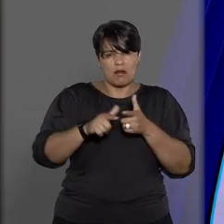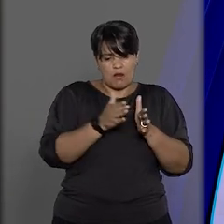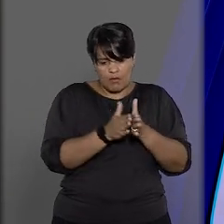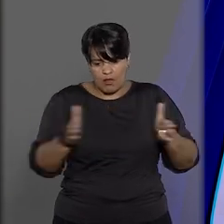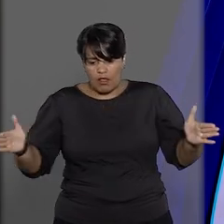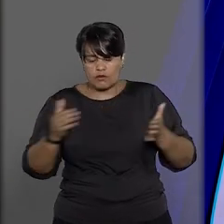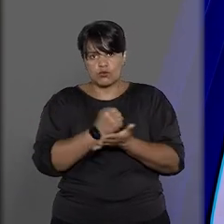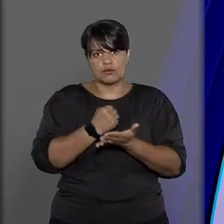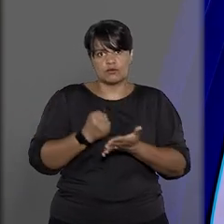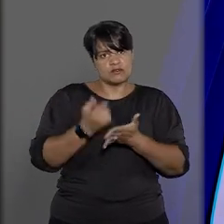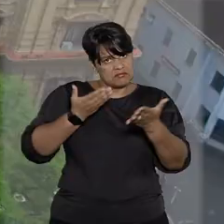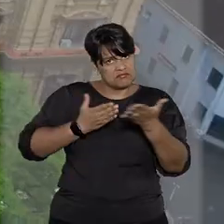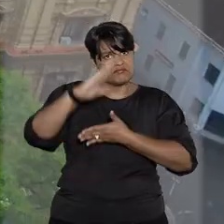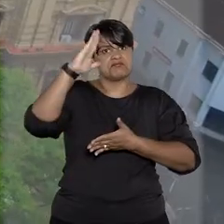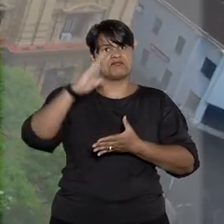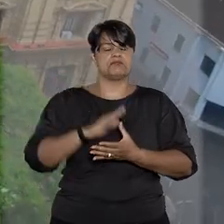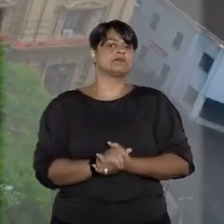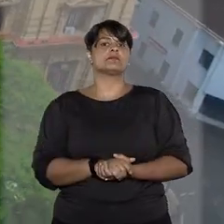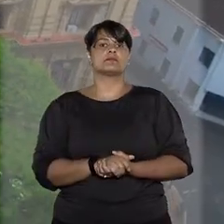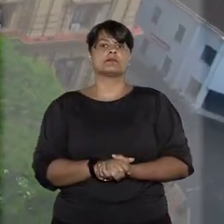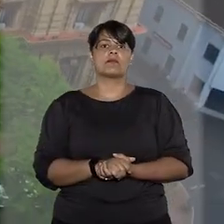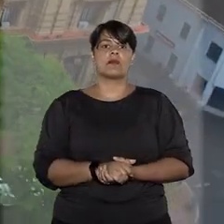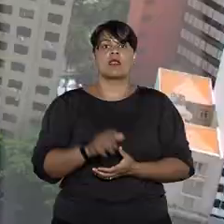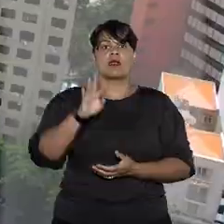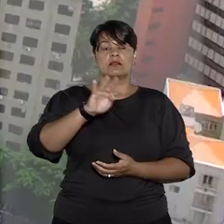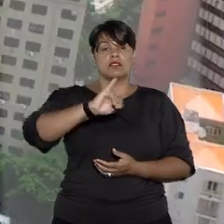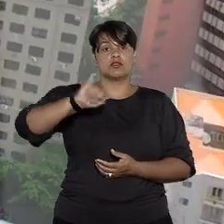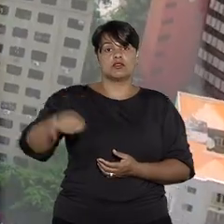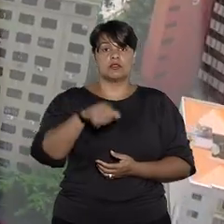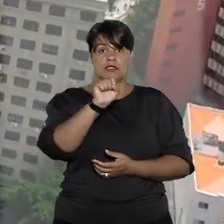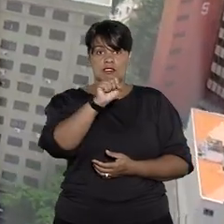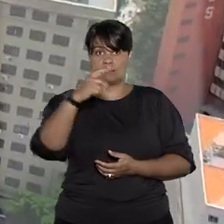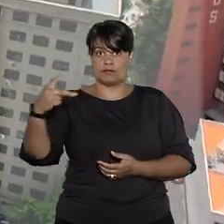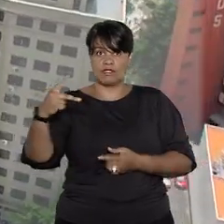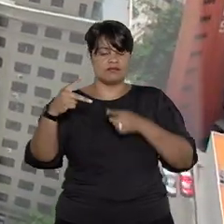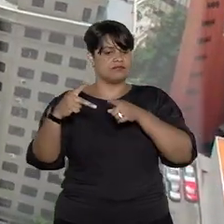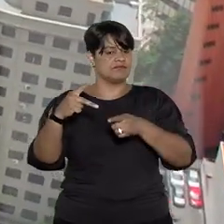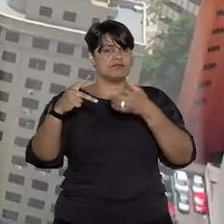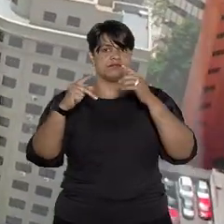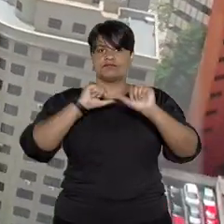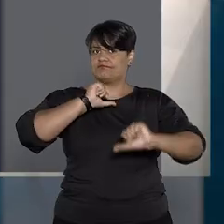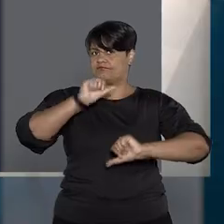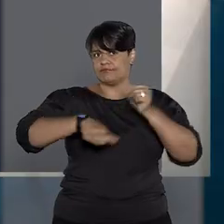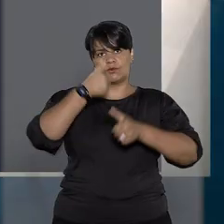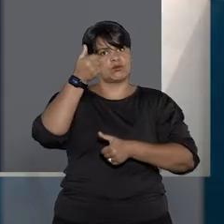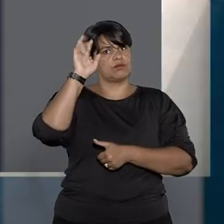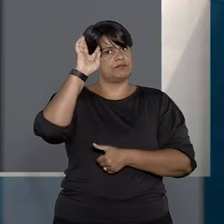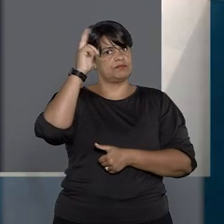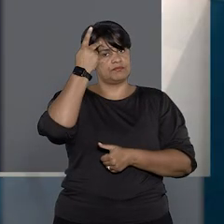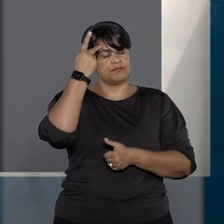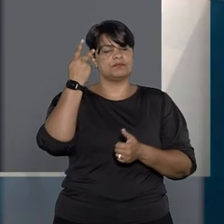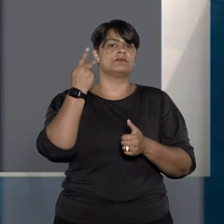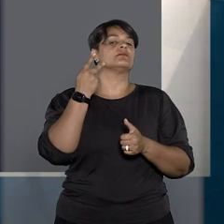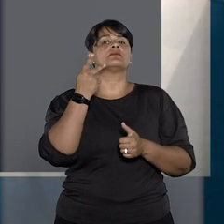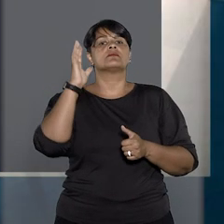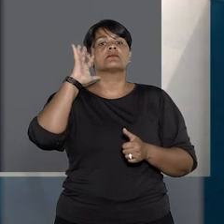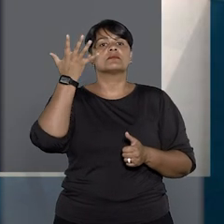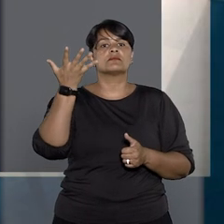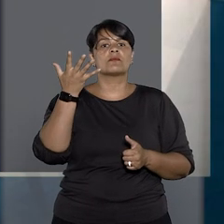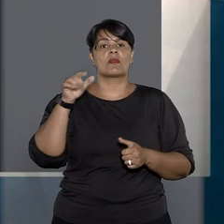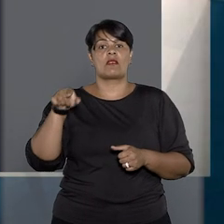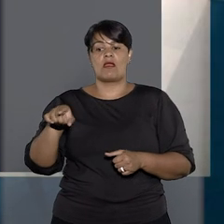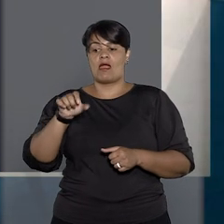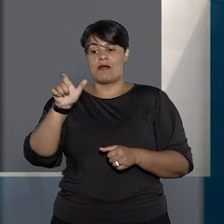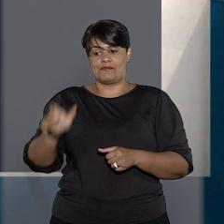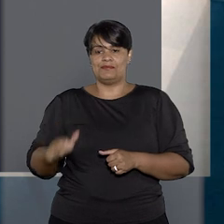julgou o pedido procedente. O Tribunal de Justiça de São Paulo, porém, reformou a decisão. No recurso ao STJ, a